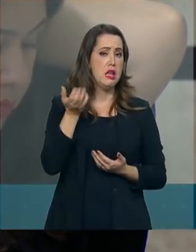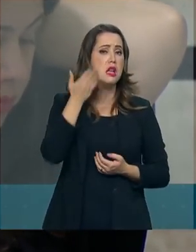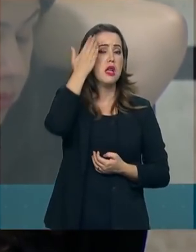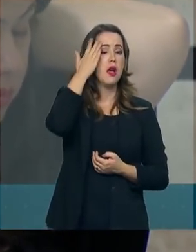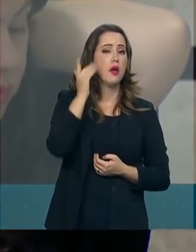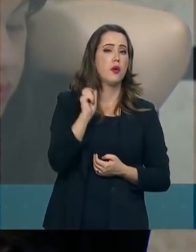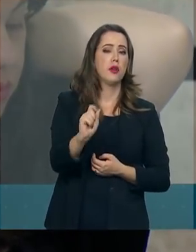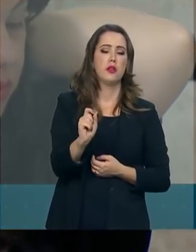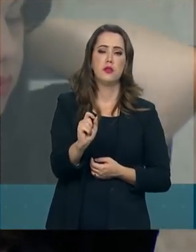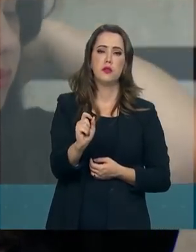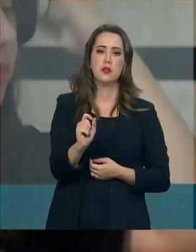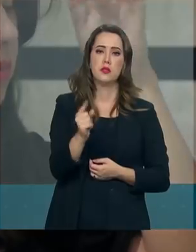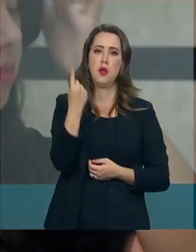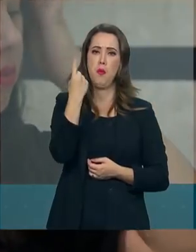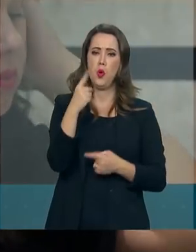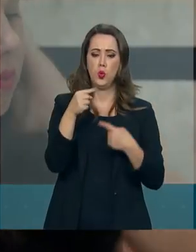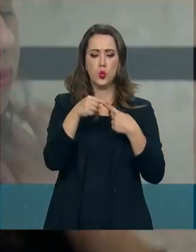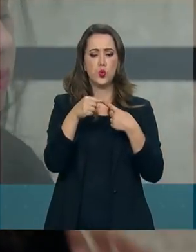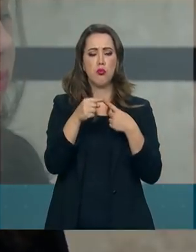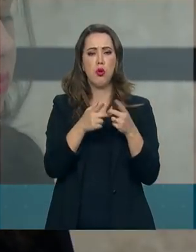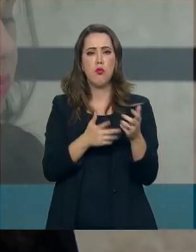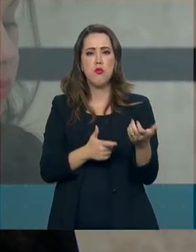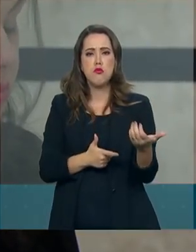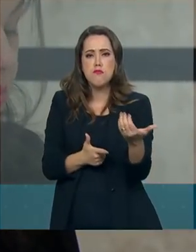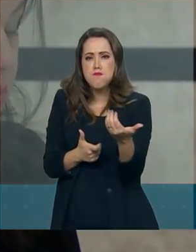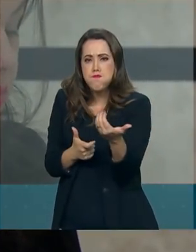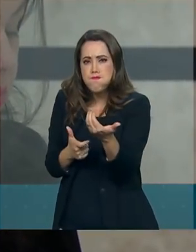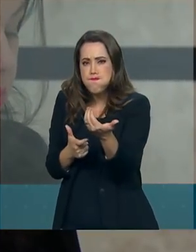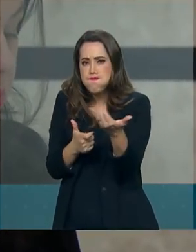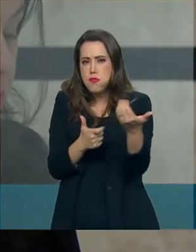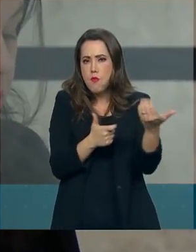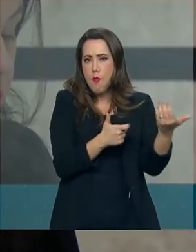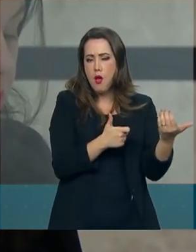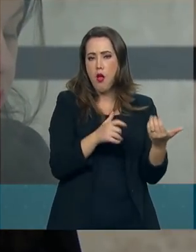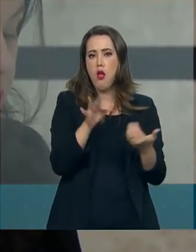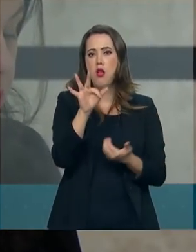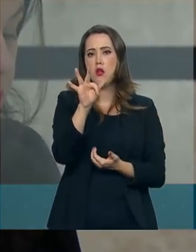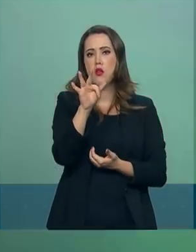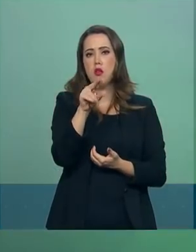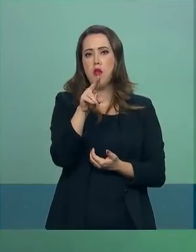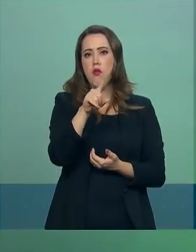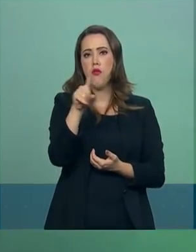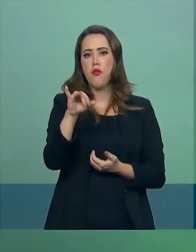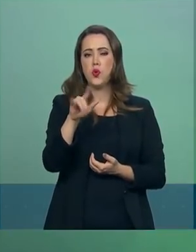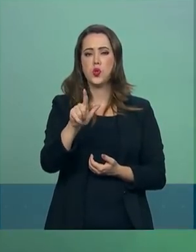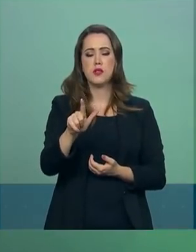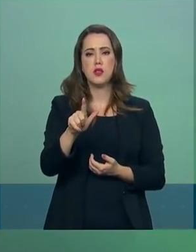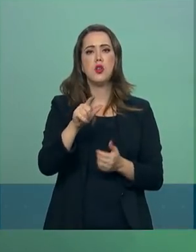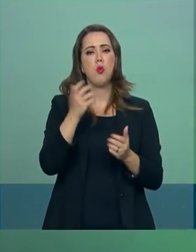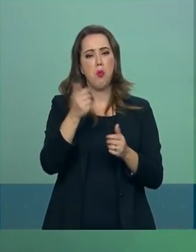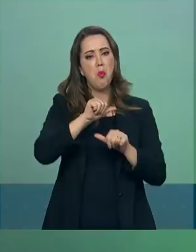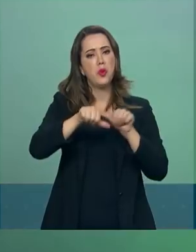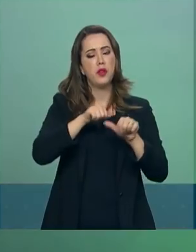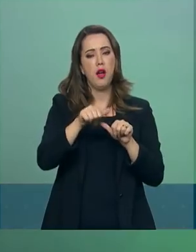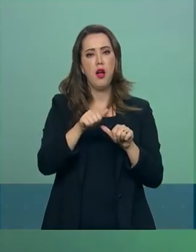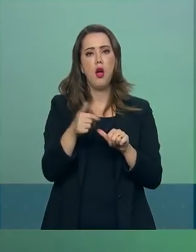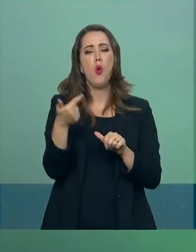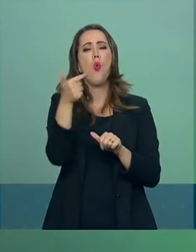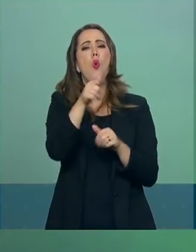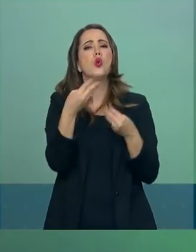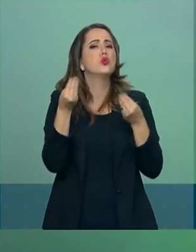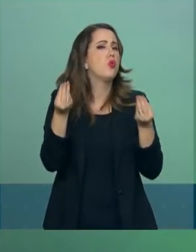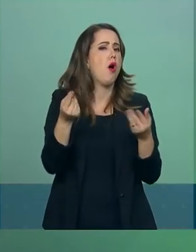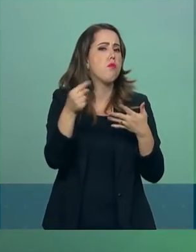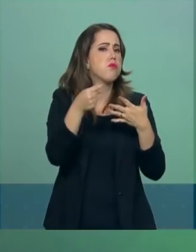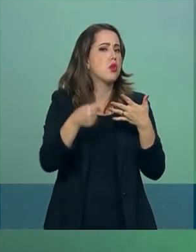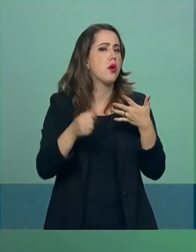sendo rebeliados, um deles é o do fuzil. O senhor pode apresentar outros pontos que estão em rebeliação? Não, não tenho autorização ainda para apresentá